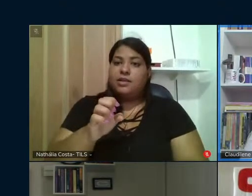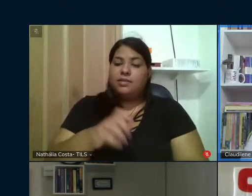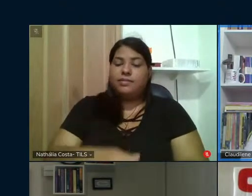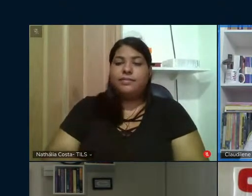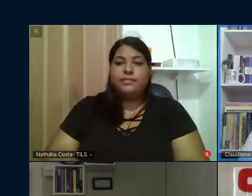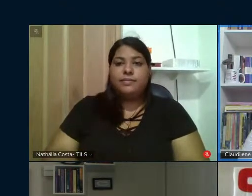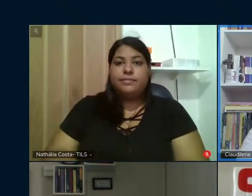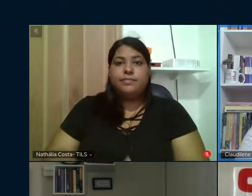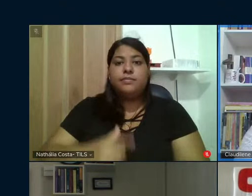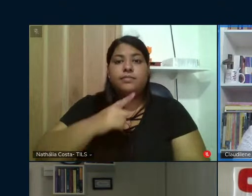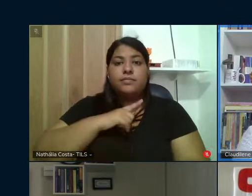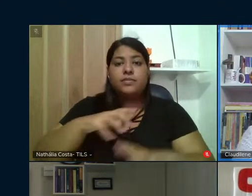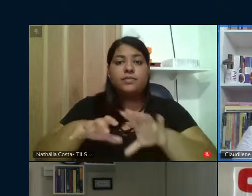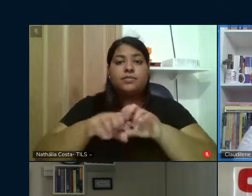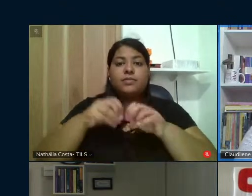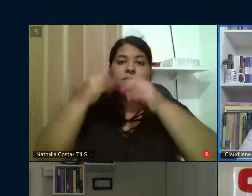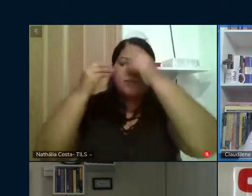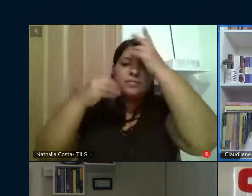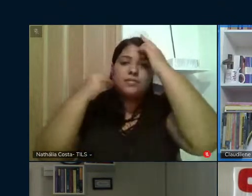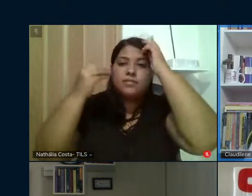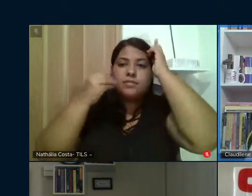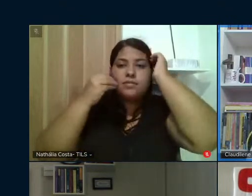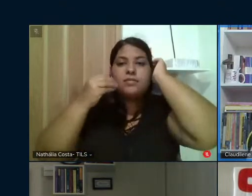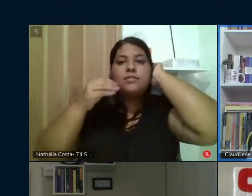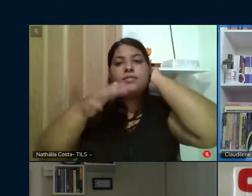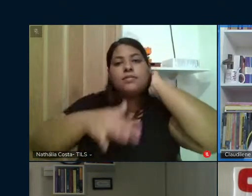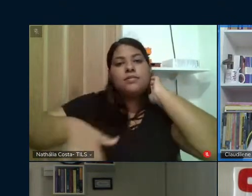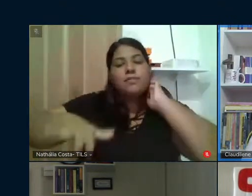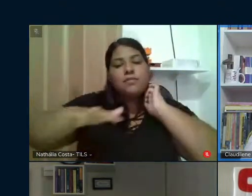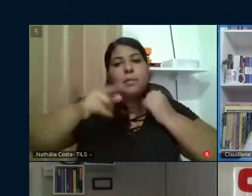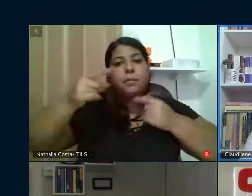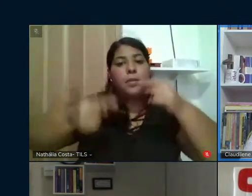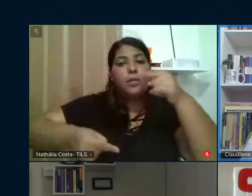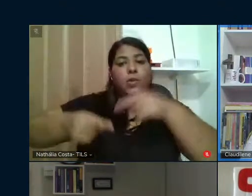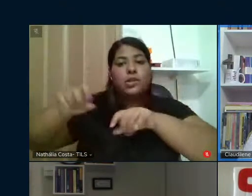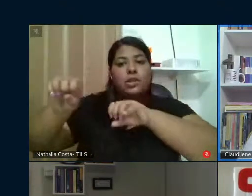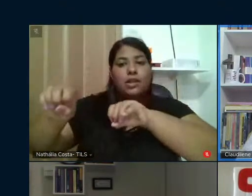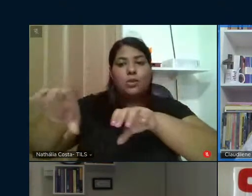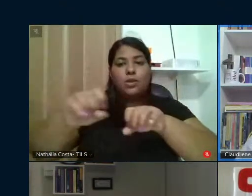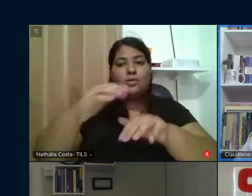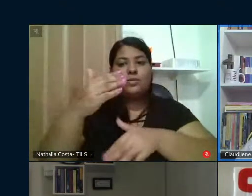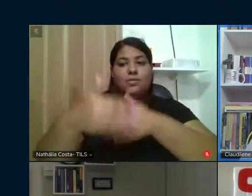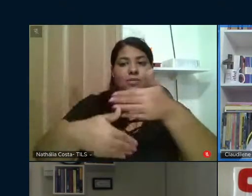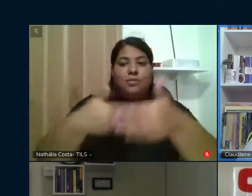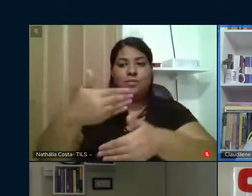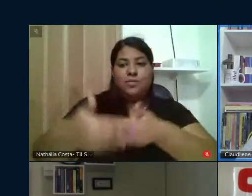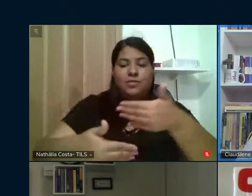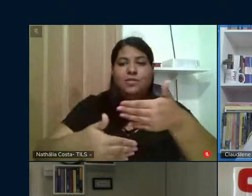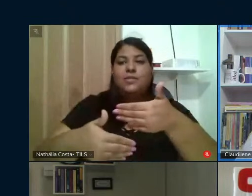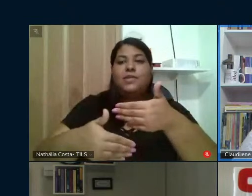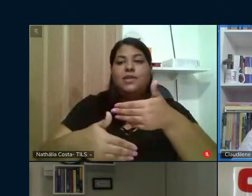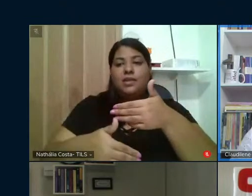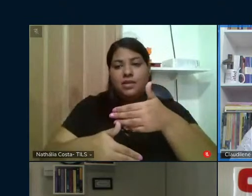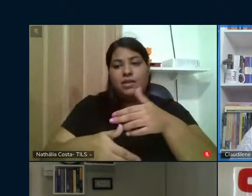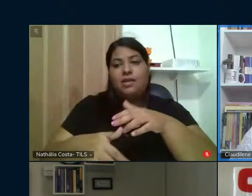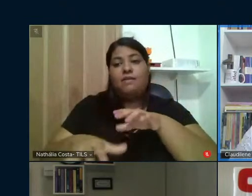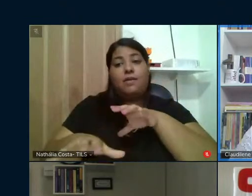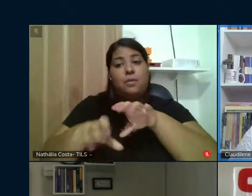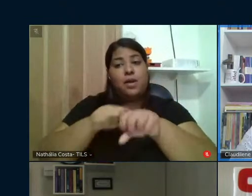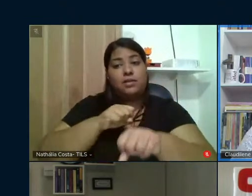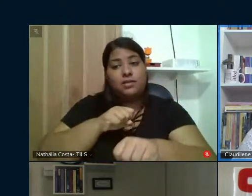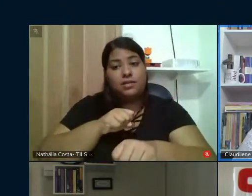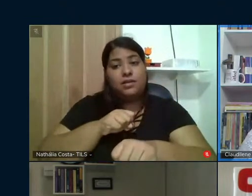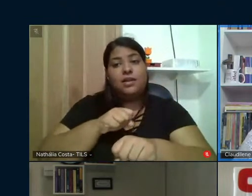formação e experiência em pesquisa na área de Política Educacional com ênfase nos processos de formulação, implementação e